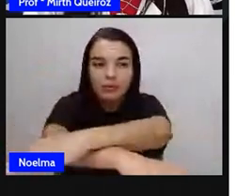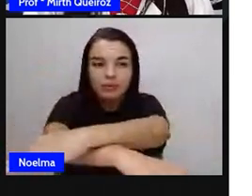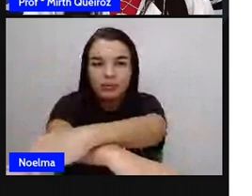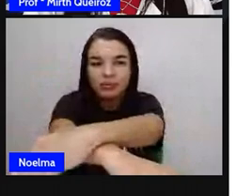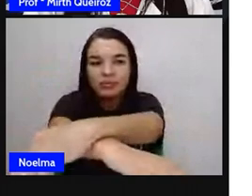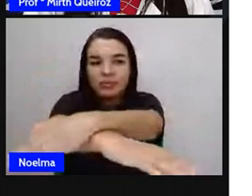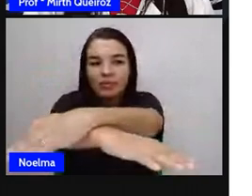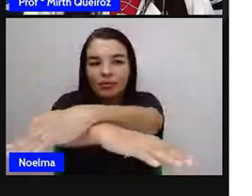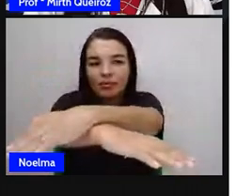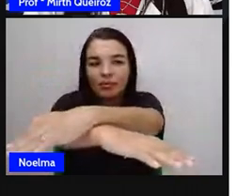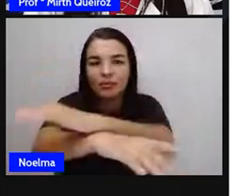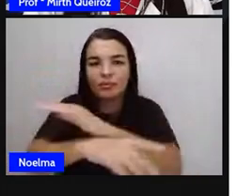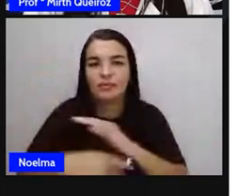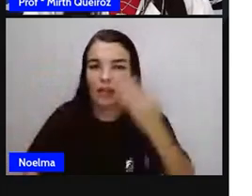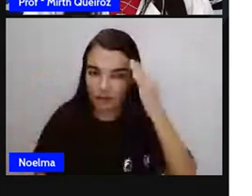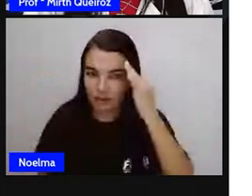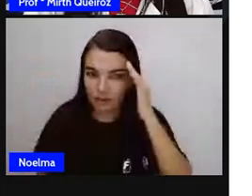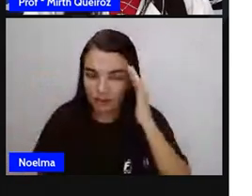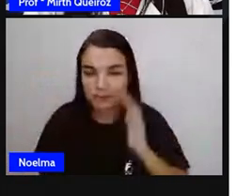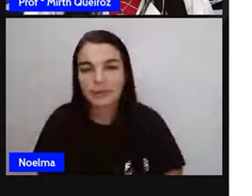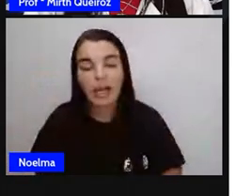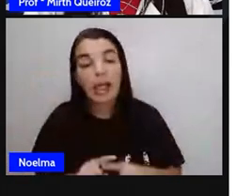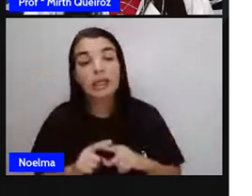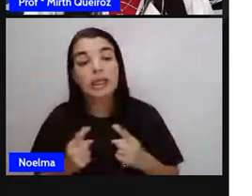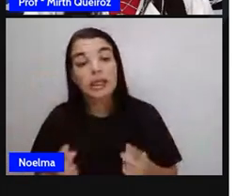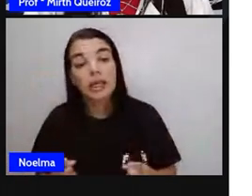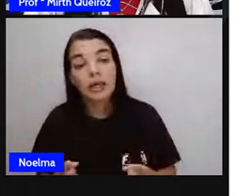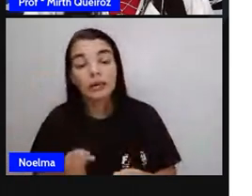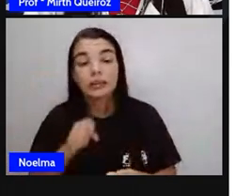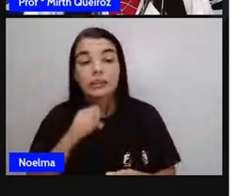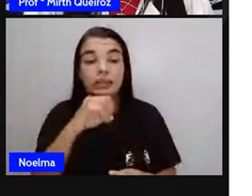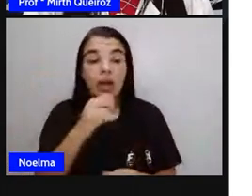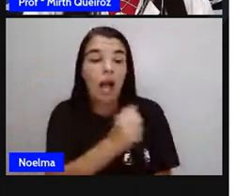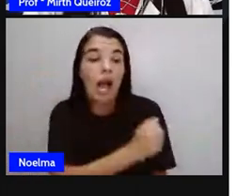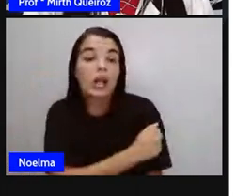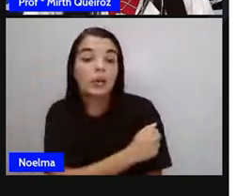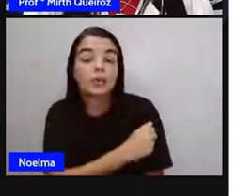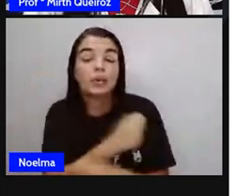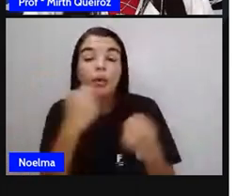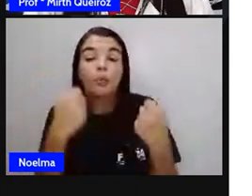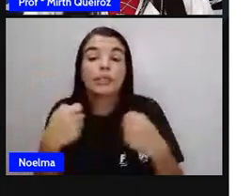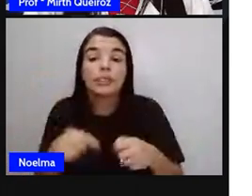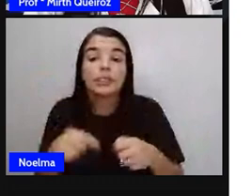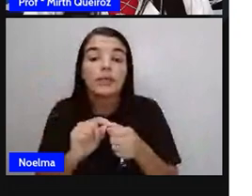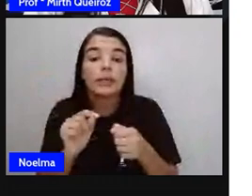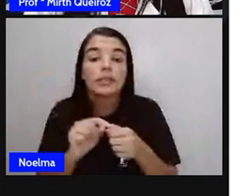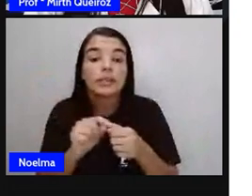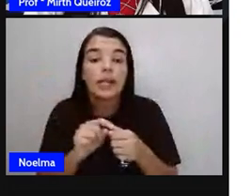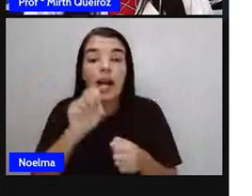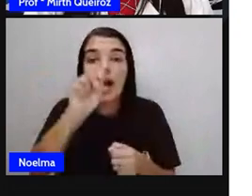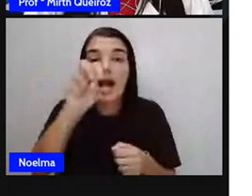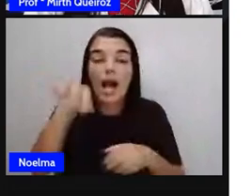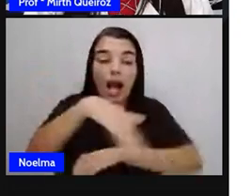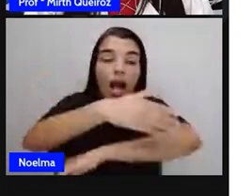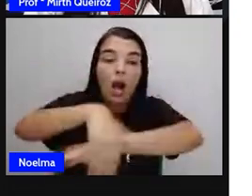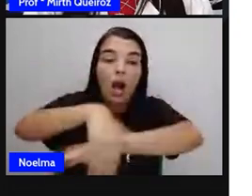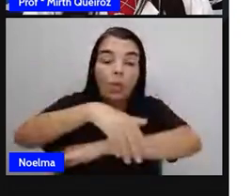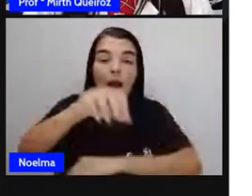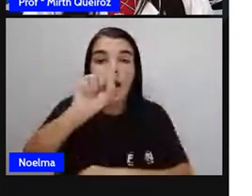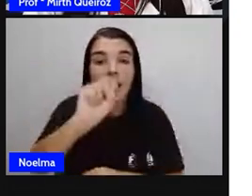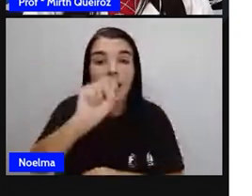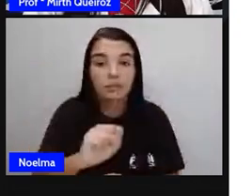O que esse aluno teria que fazer para que a rua S se tornasse paralela à rua Q?